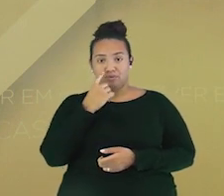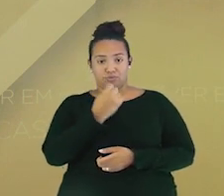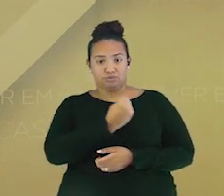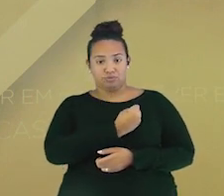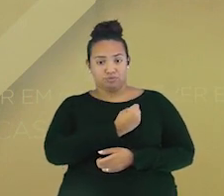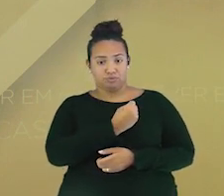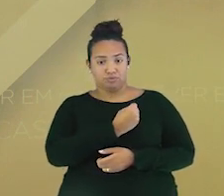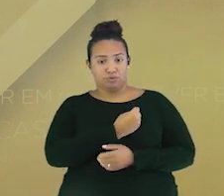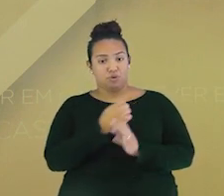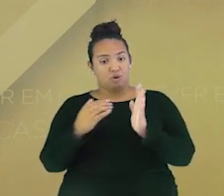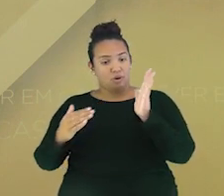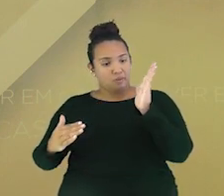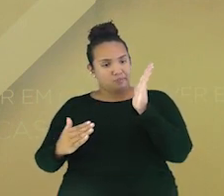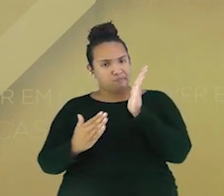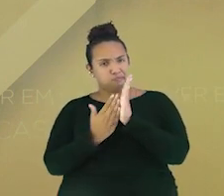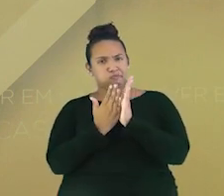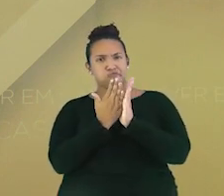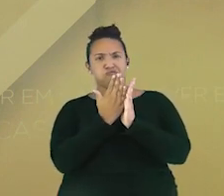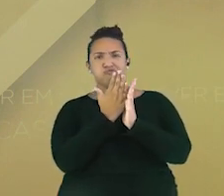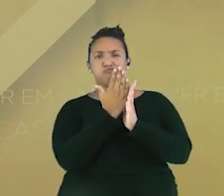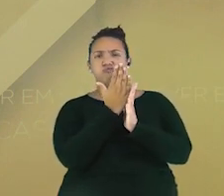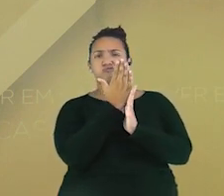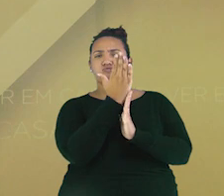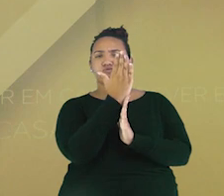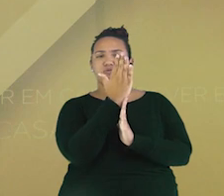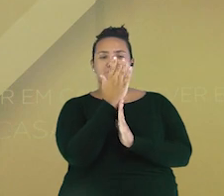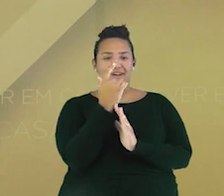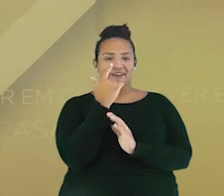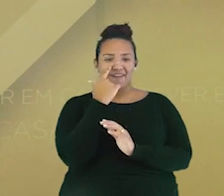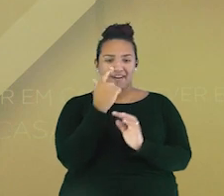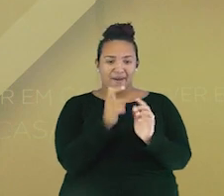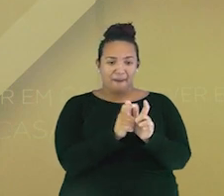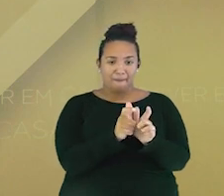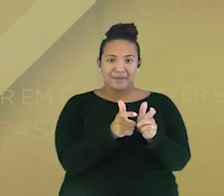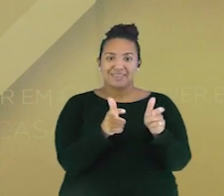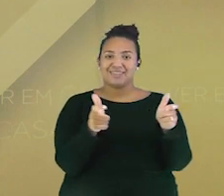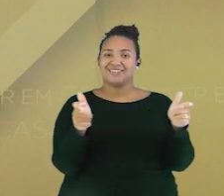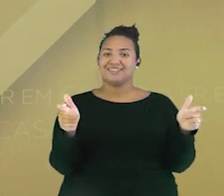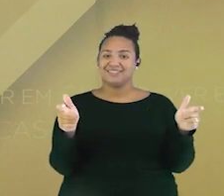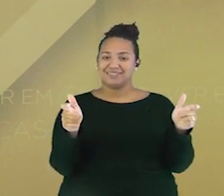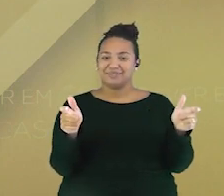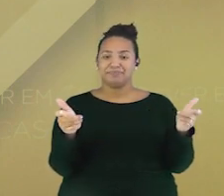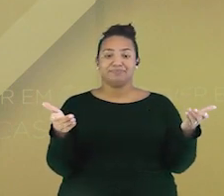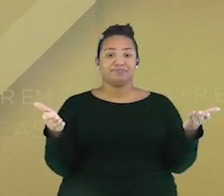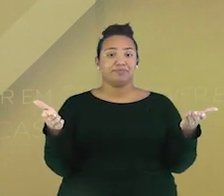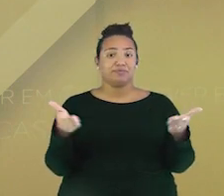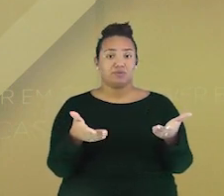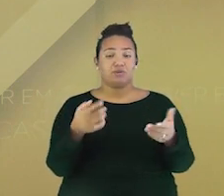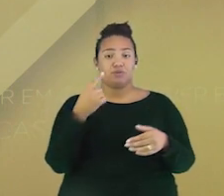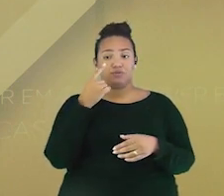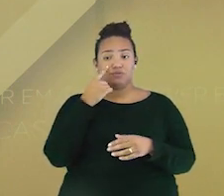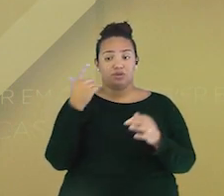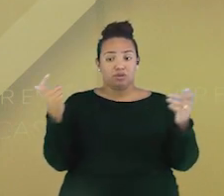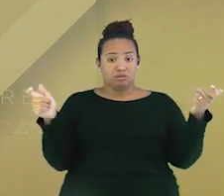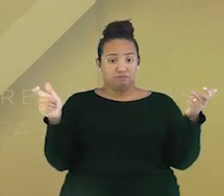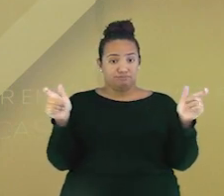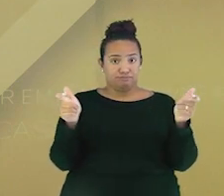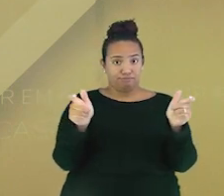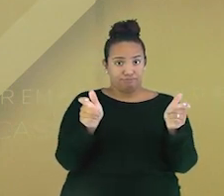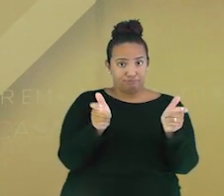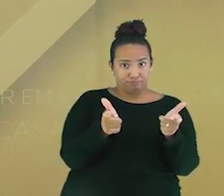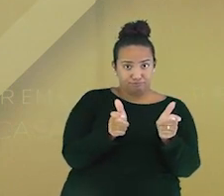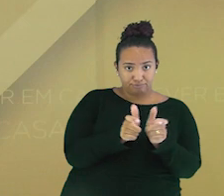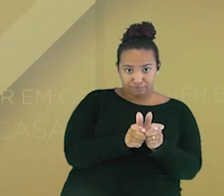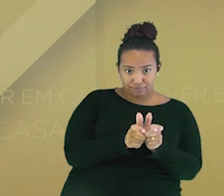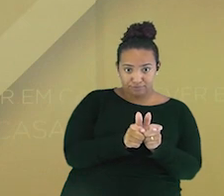nos ajuda a entender essa ideia de ordem crescente dos números. Agora nós vamos para a ordem decrescente, que é